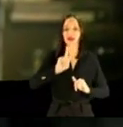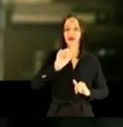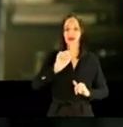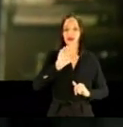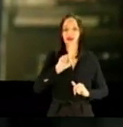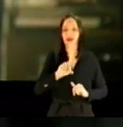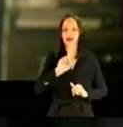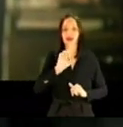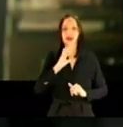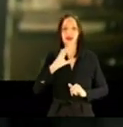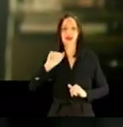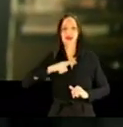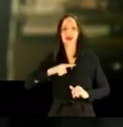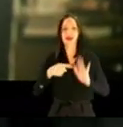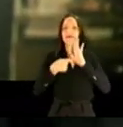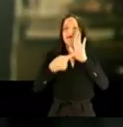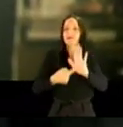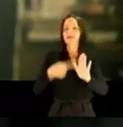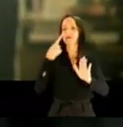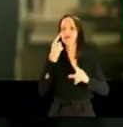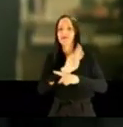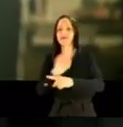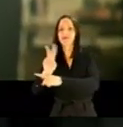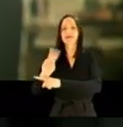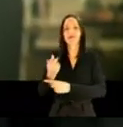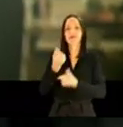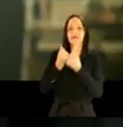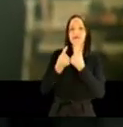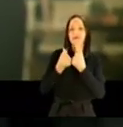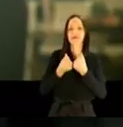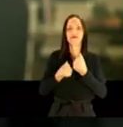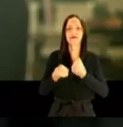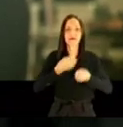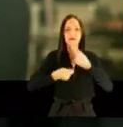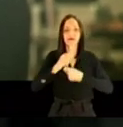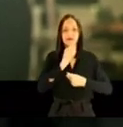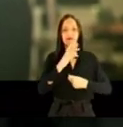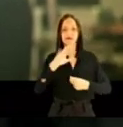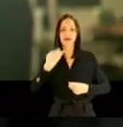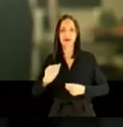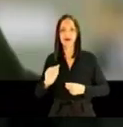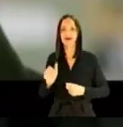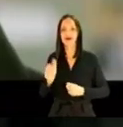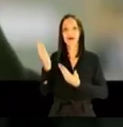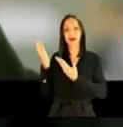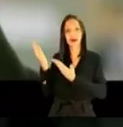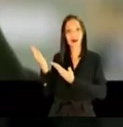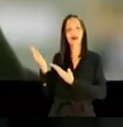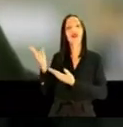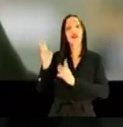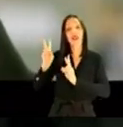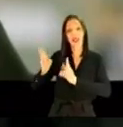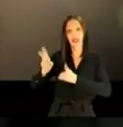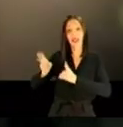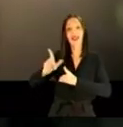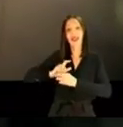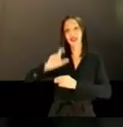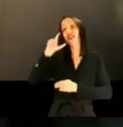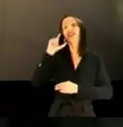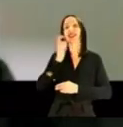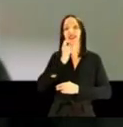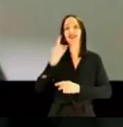vídeo revelado pela imprensa, Valdecir foi apontado como um dos responsáveis por controlar as finanças da Acre. O outro seria quem?